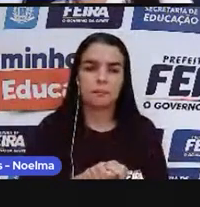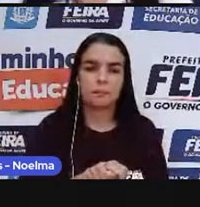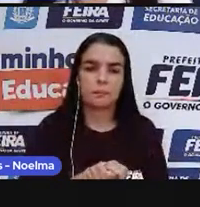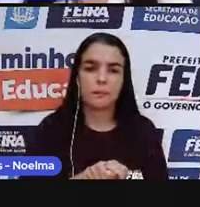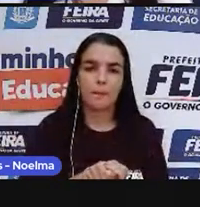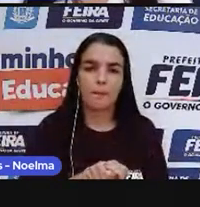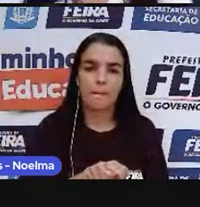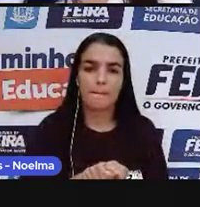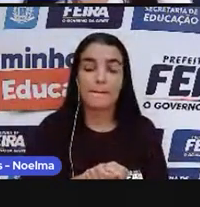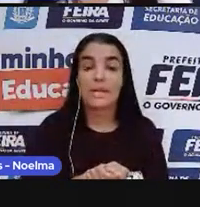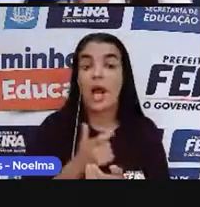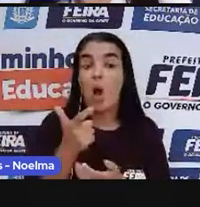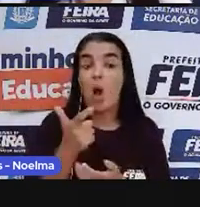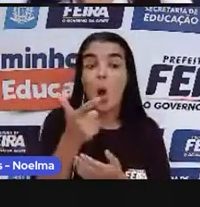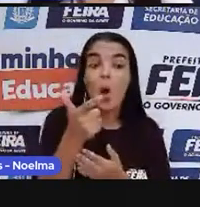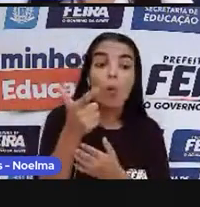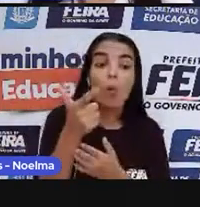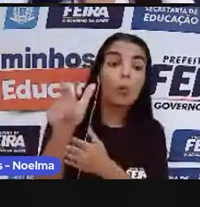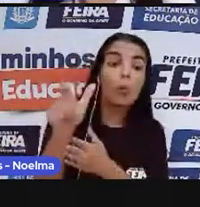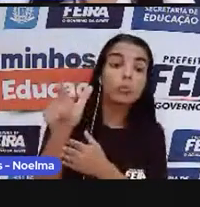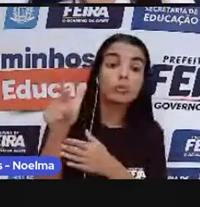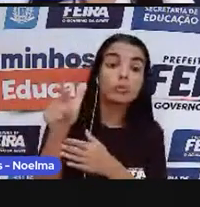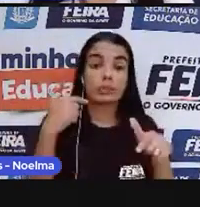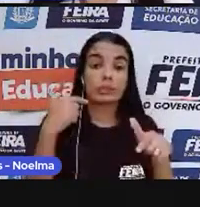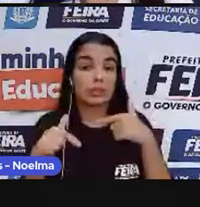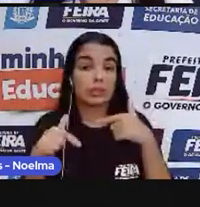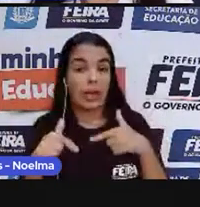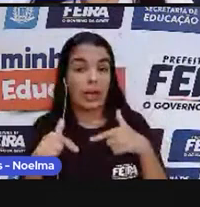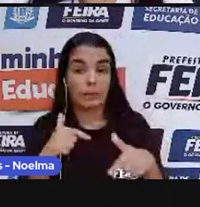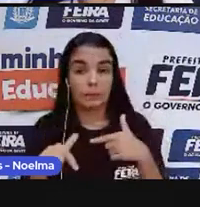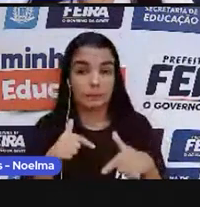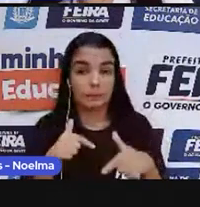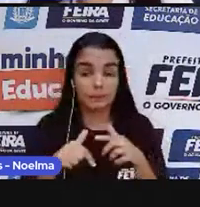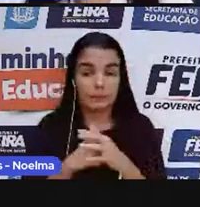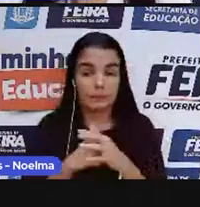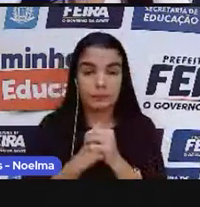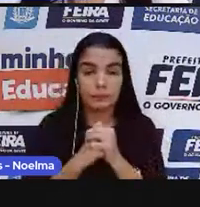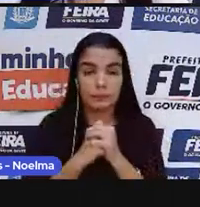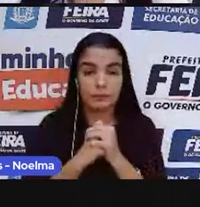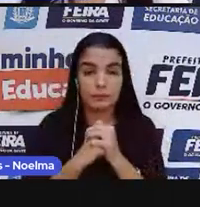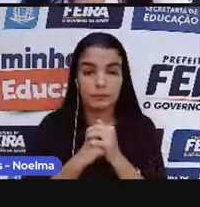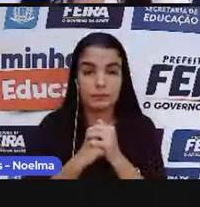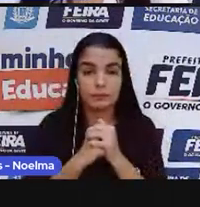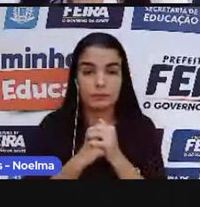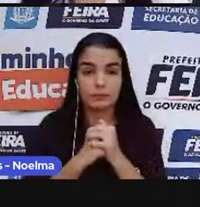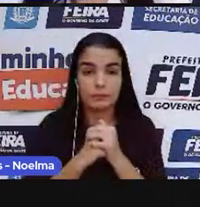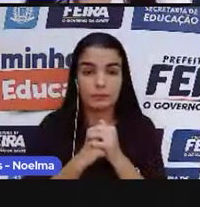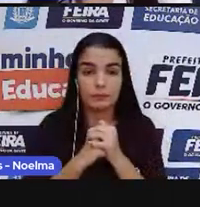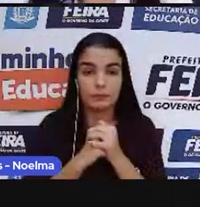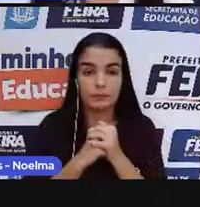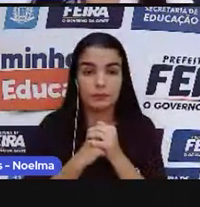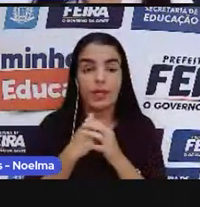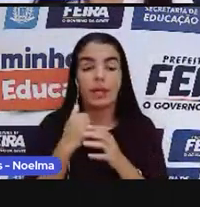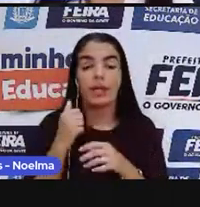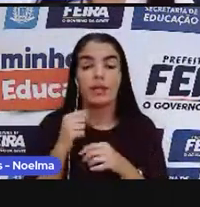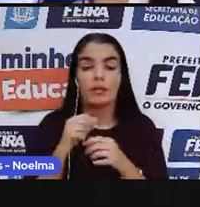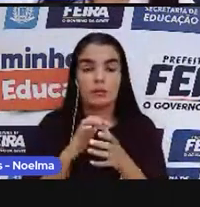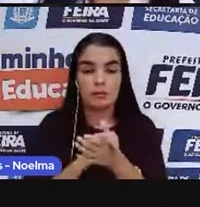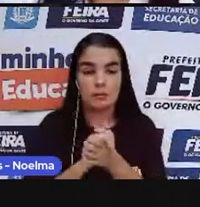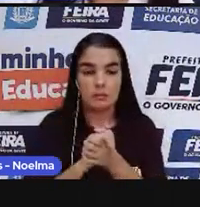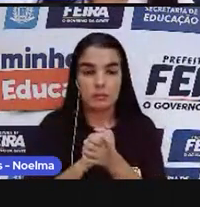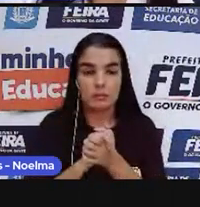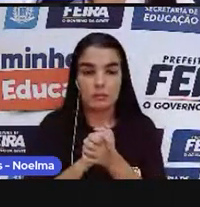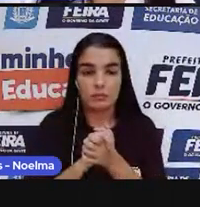Outros trabalhadores, não tínhamos somente naquela época o serviço escravo, nós tínhamos também outros